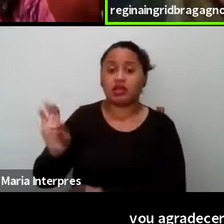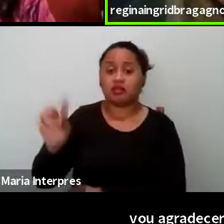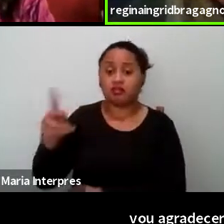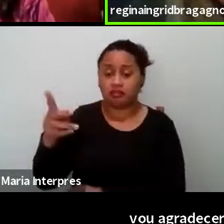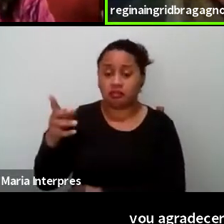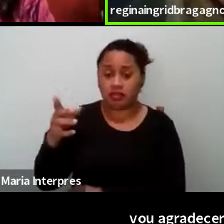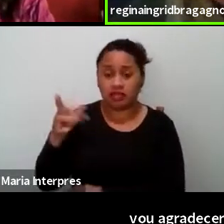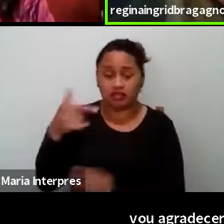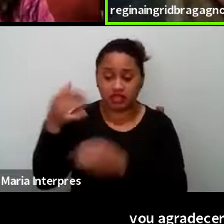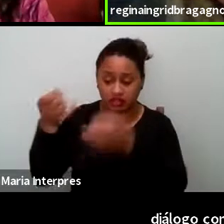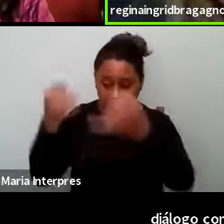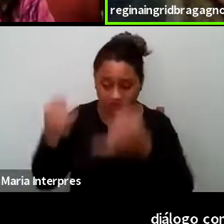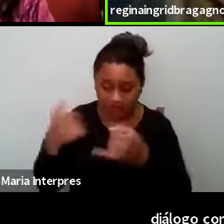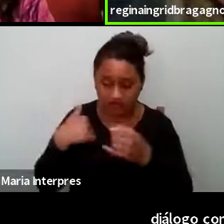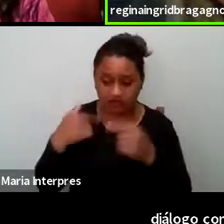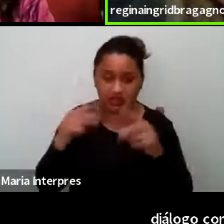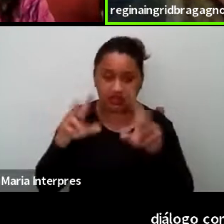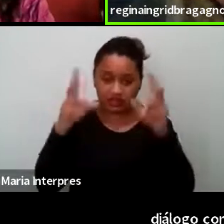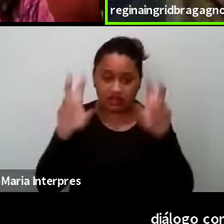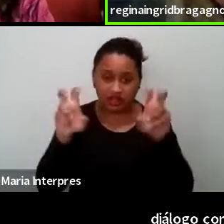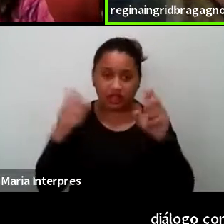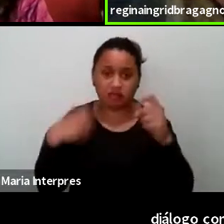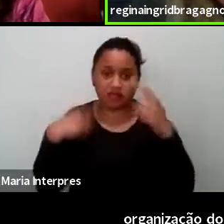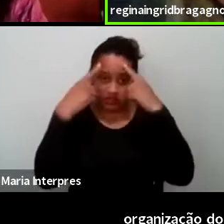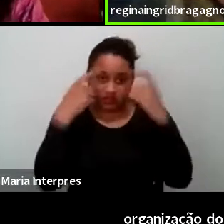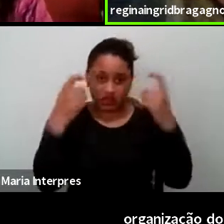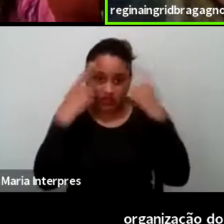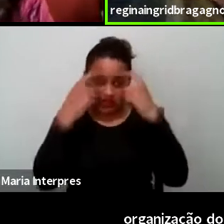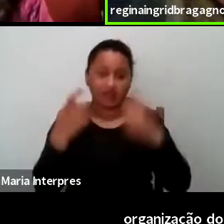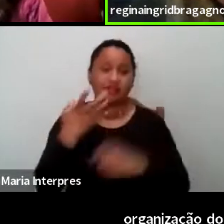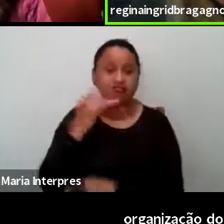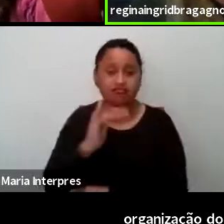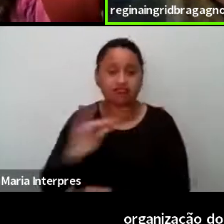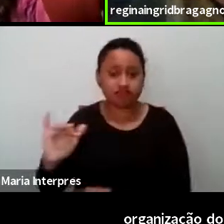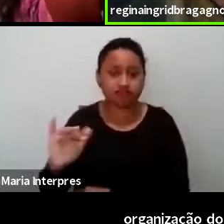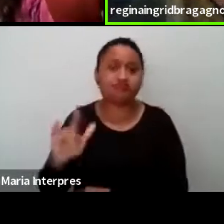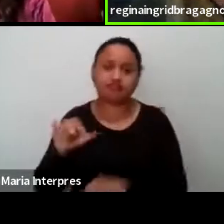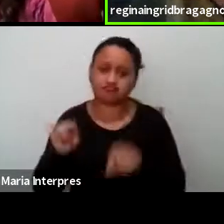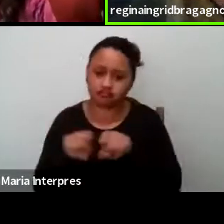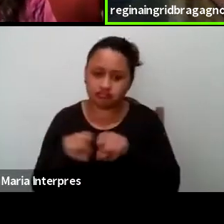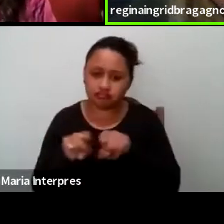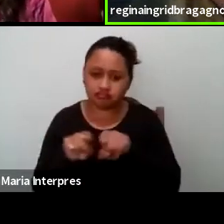do diálogo de infância e violência, né? Das outras pessoas que comporam contigo esse diálogo, né?